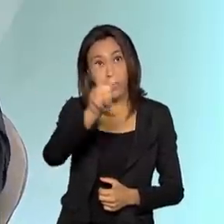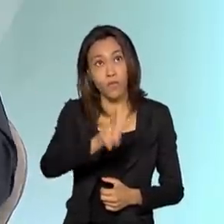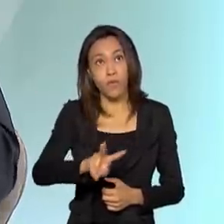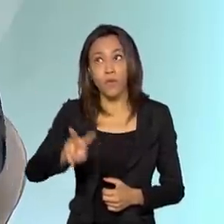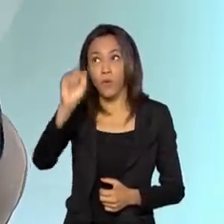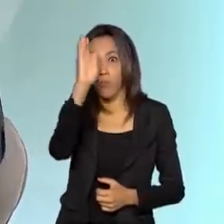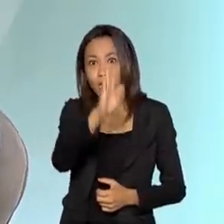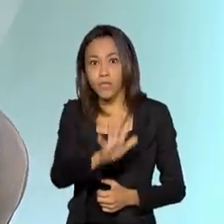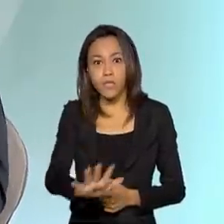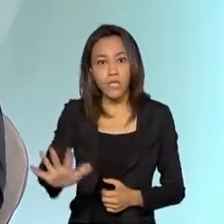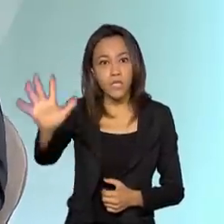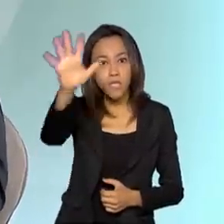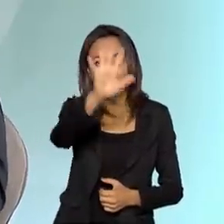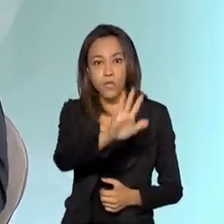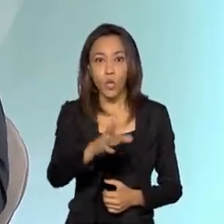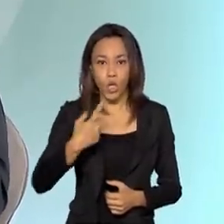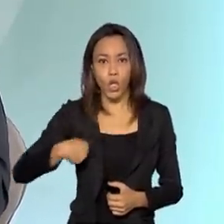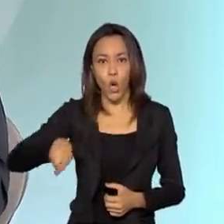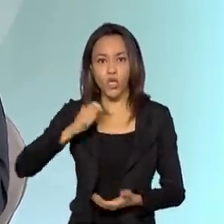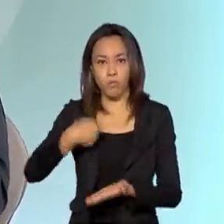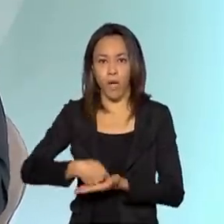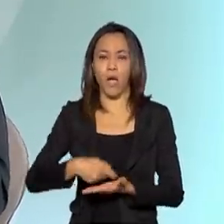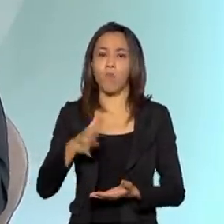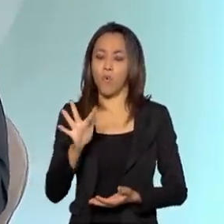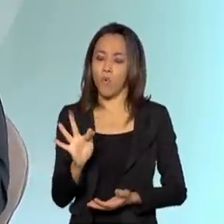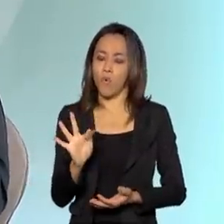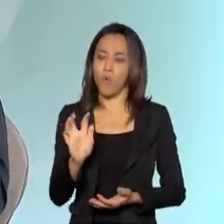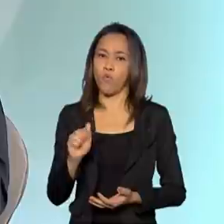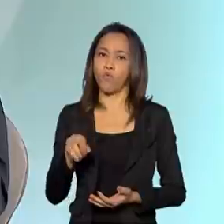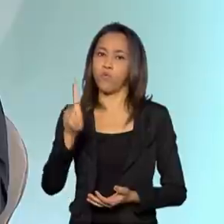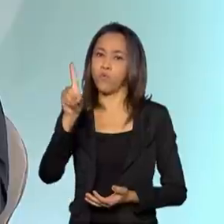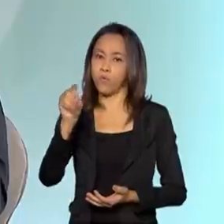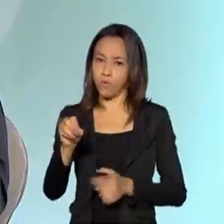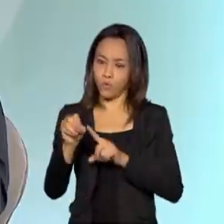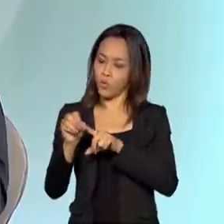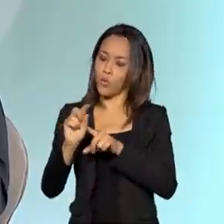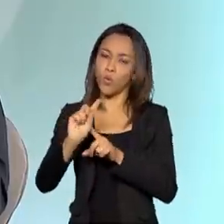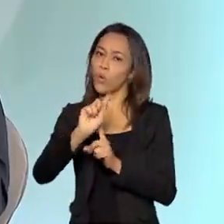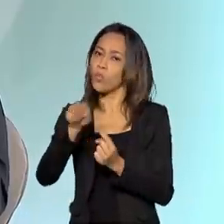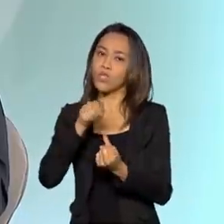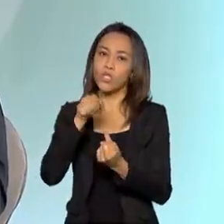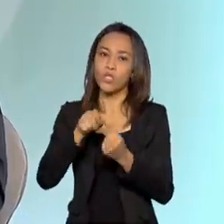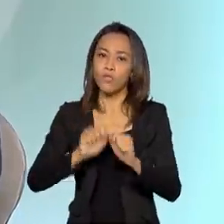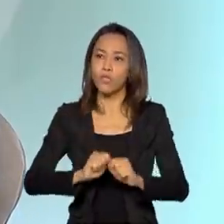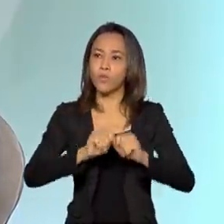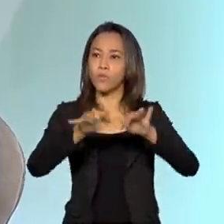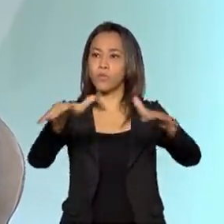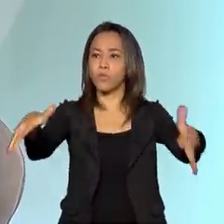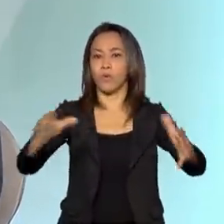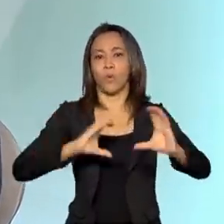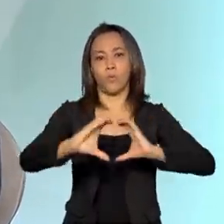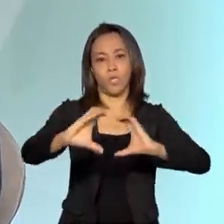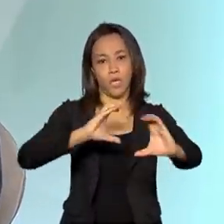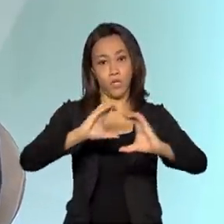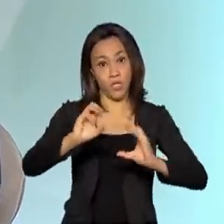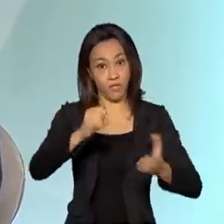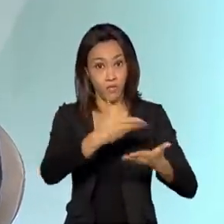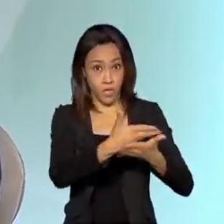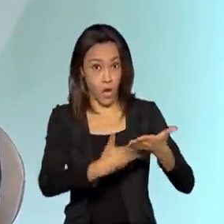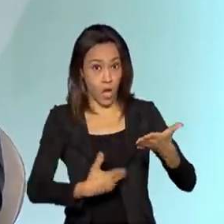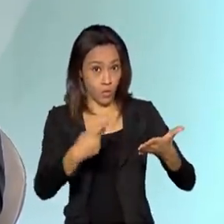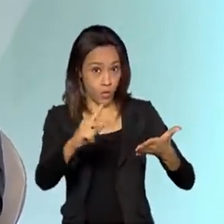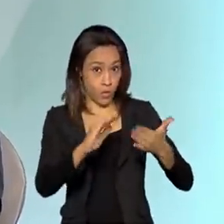nós temos um fundo que nós consumidores pagamos. É o chamado Fundo para Universalização dos Serviços de Telecomunicações. Então, se você olhar na sua fatura,